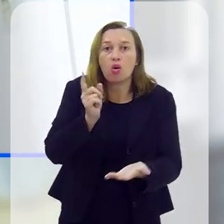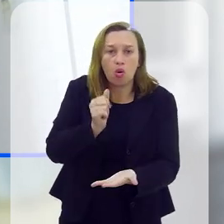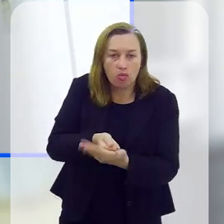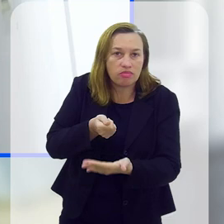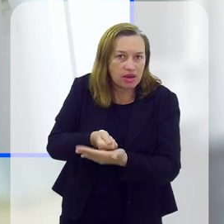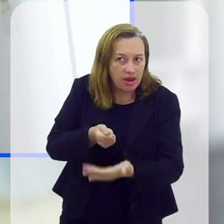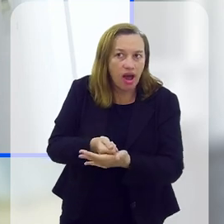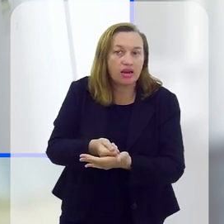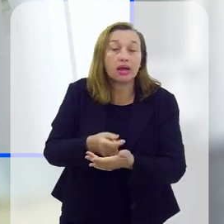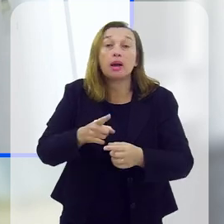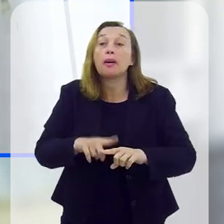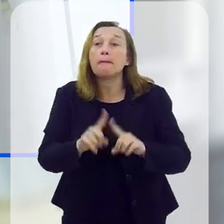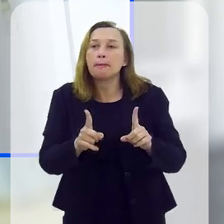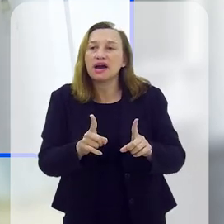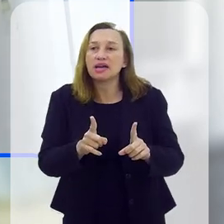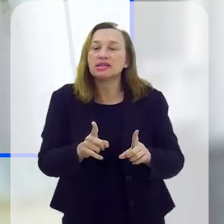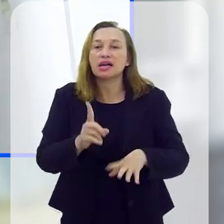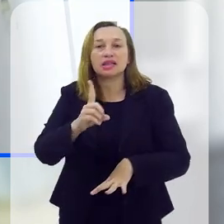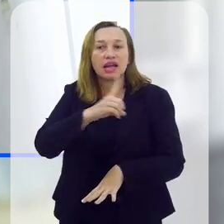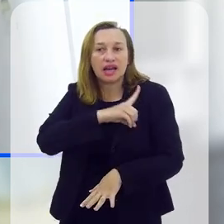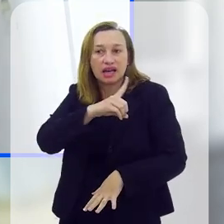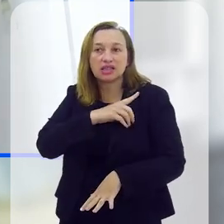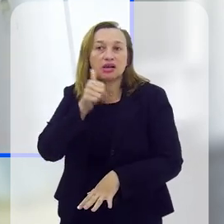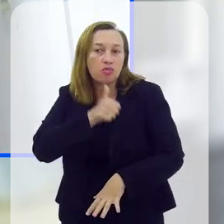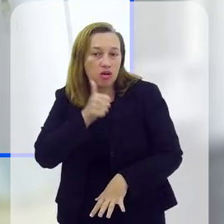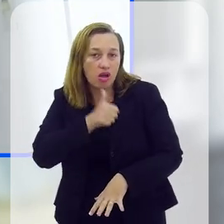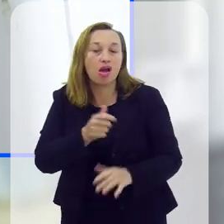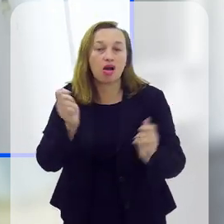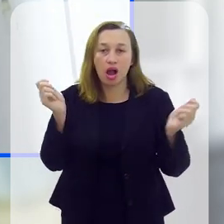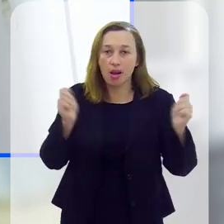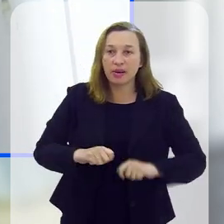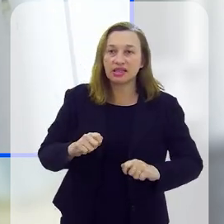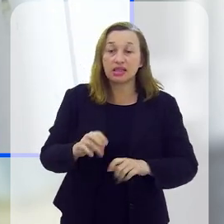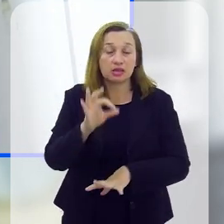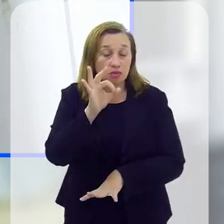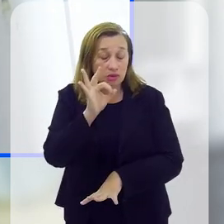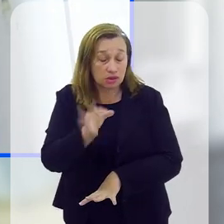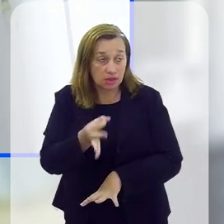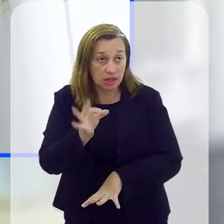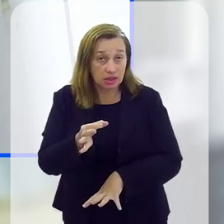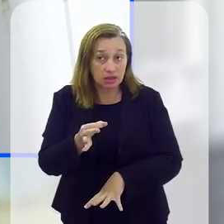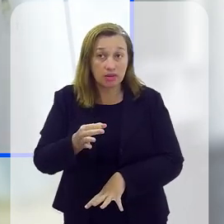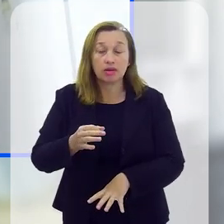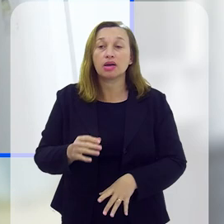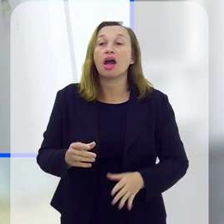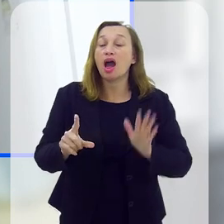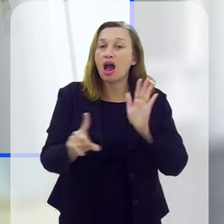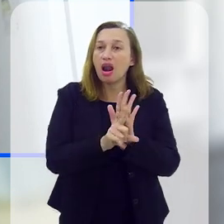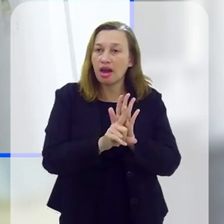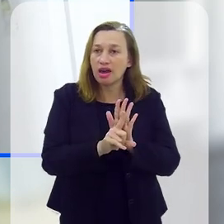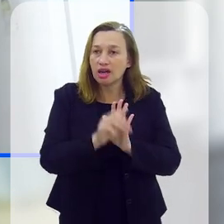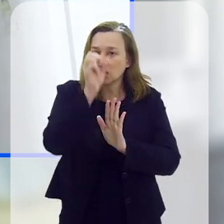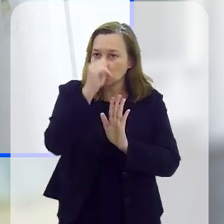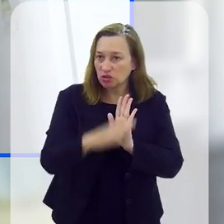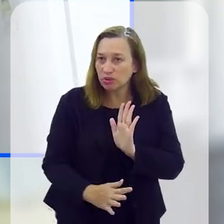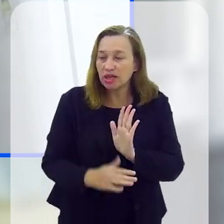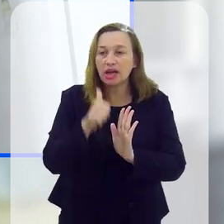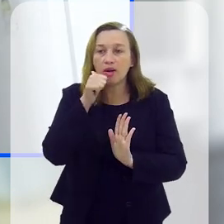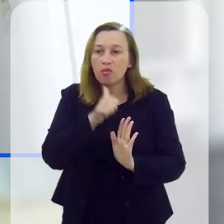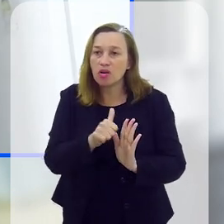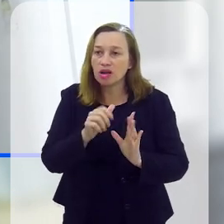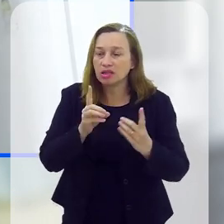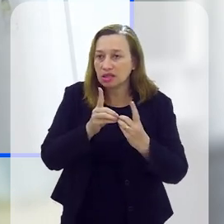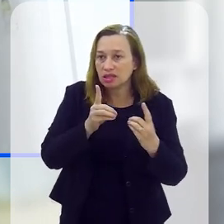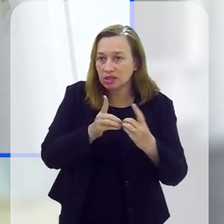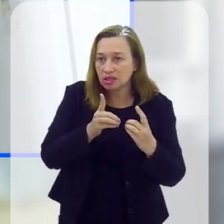e são obrigadas a atender. Mas as IDEAMs têm uma capacitação específica. A lei fala que a